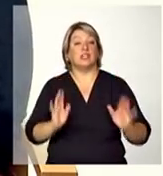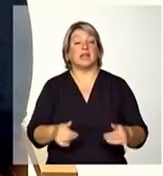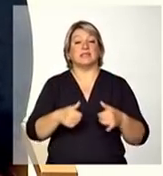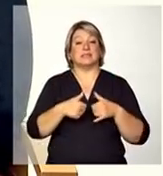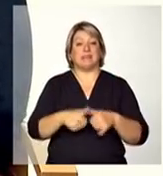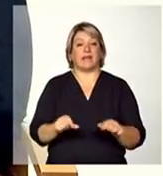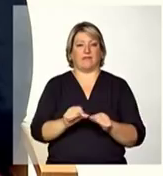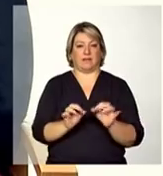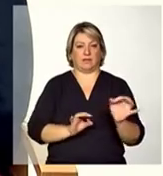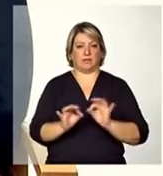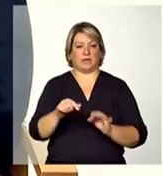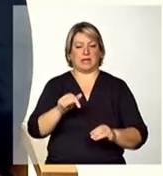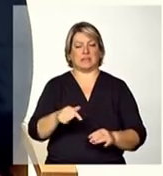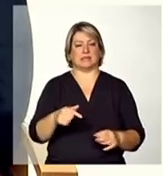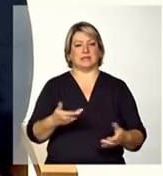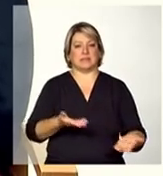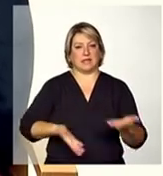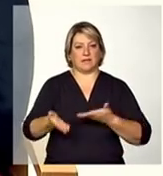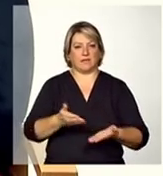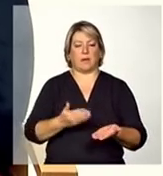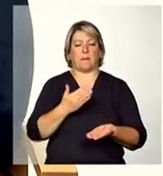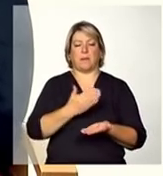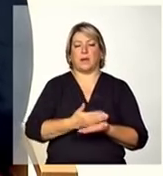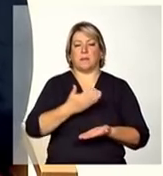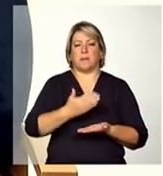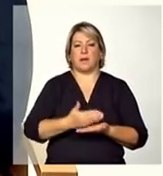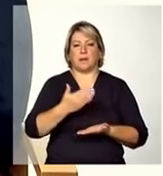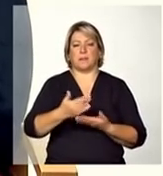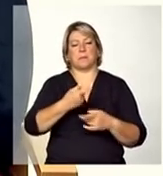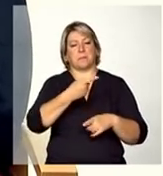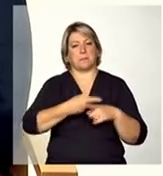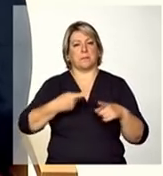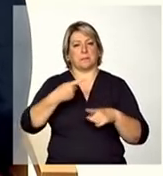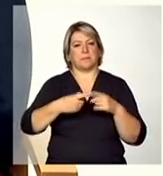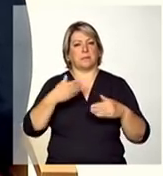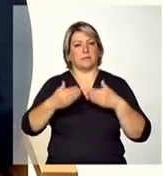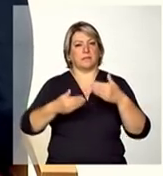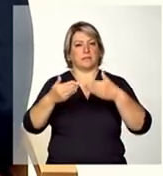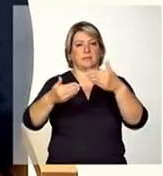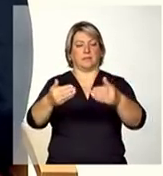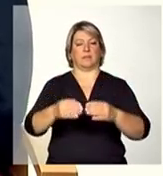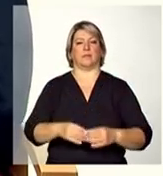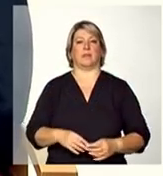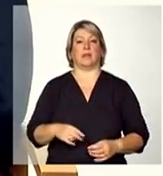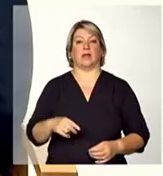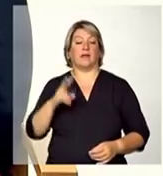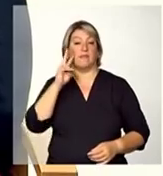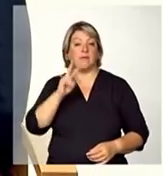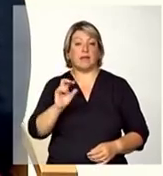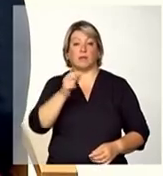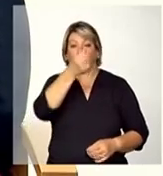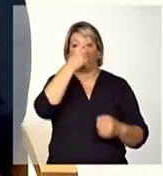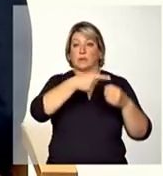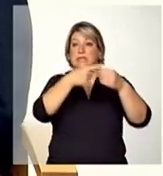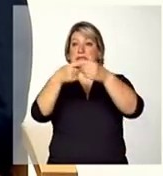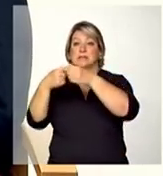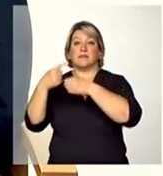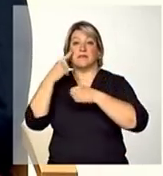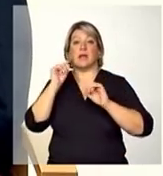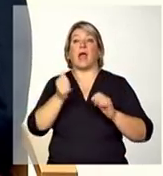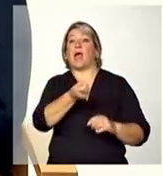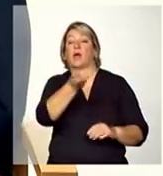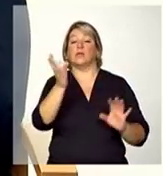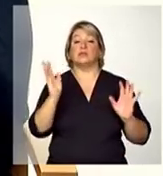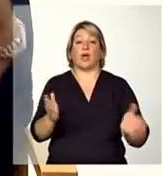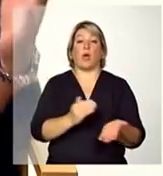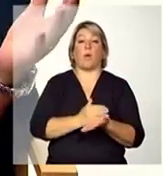começar com um processo gradativo verificando entre os municípios aqueles que já tinham começado a fazer alguma